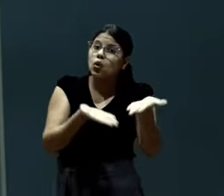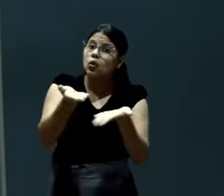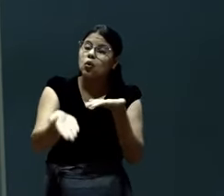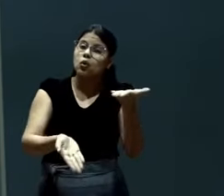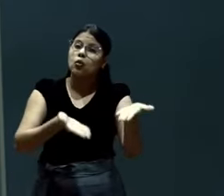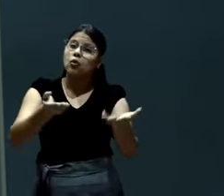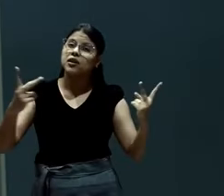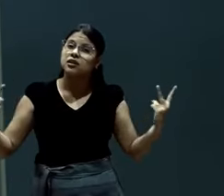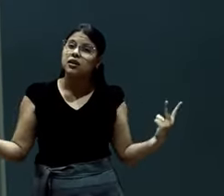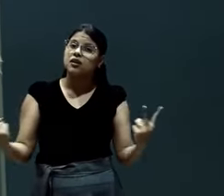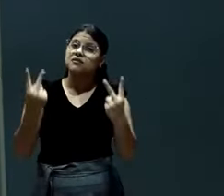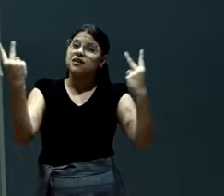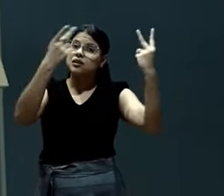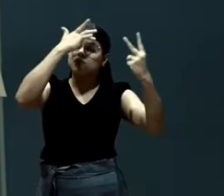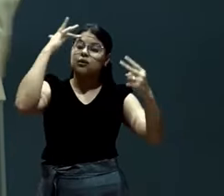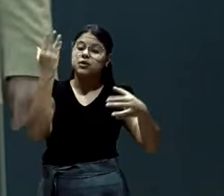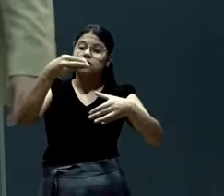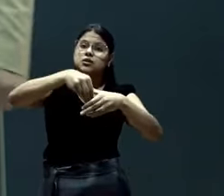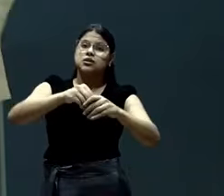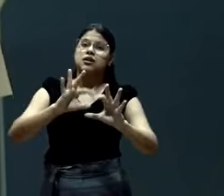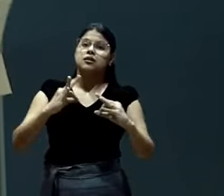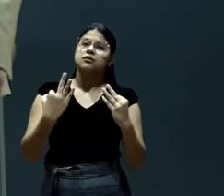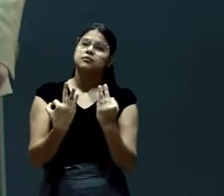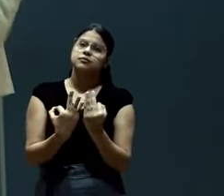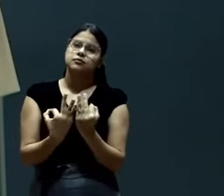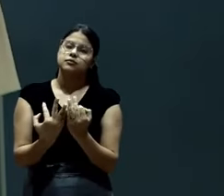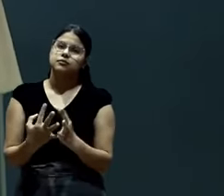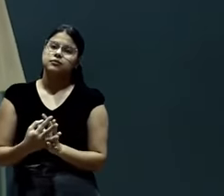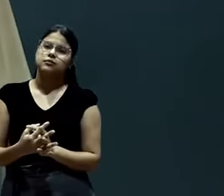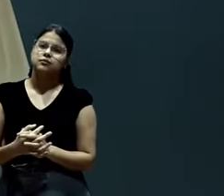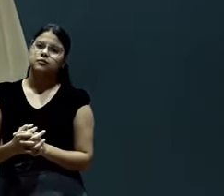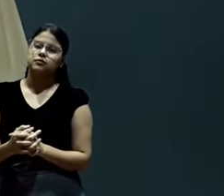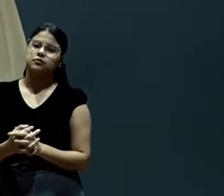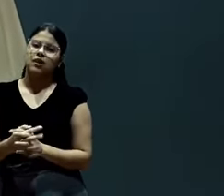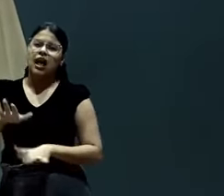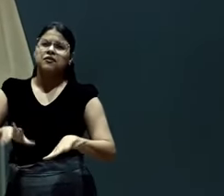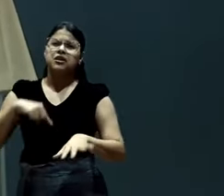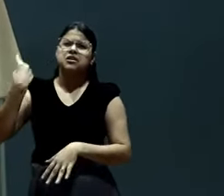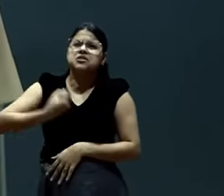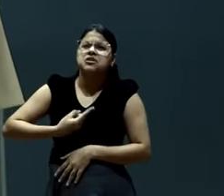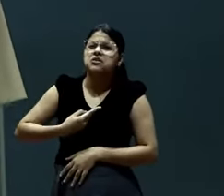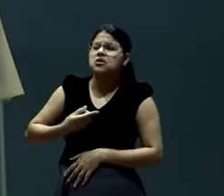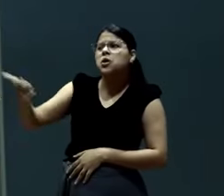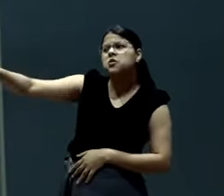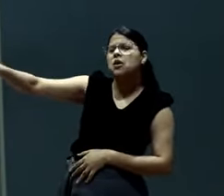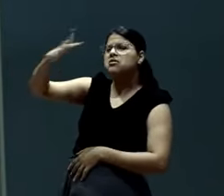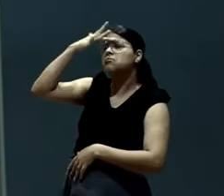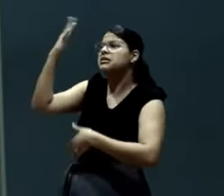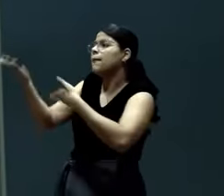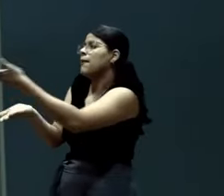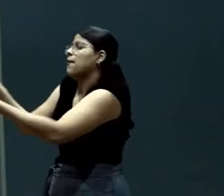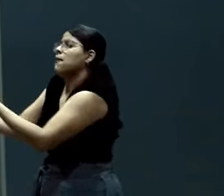Valorize. Os de casa. A gente faz muito para os de fora. E esquece os de